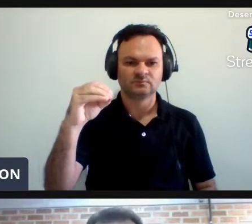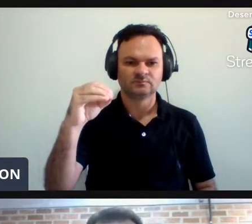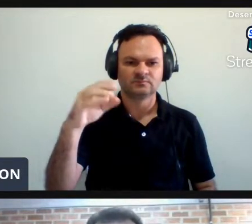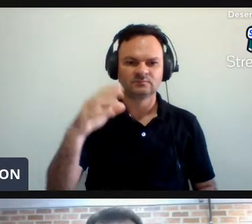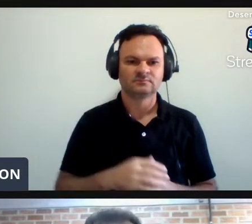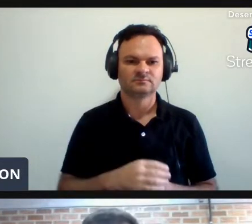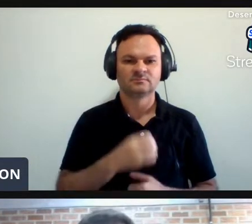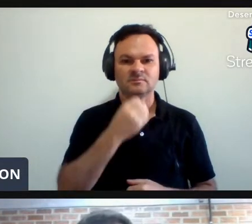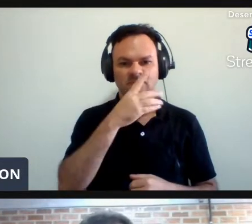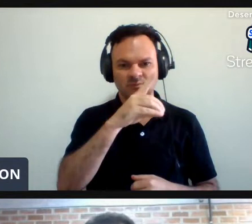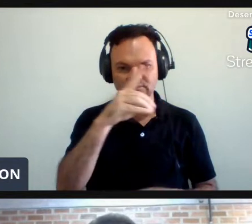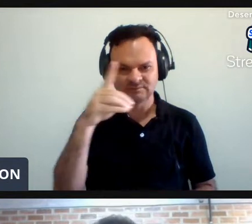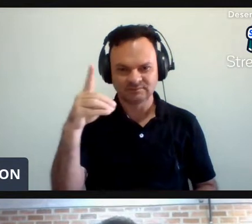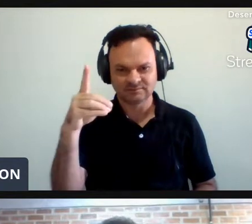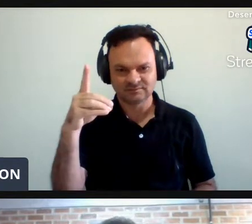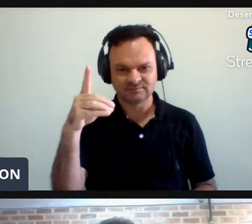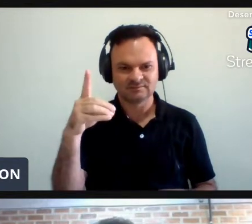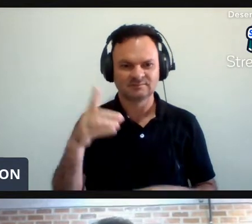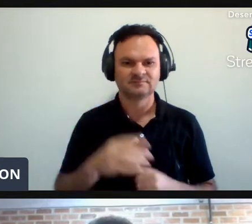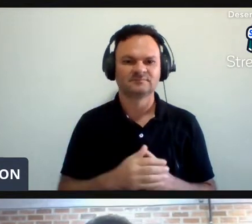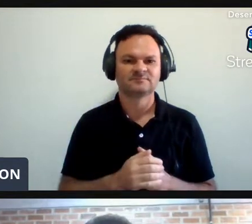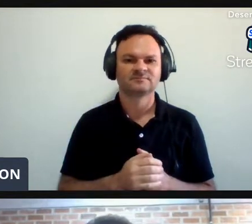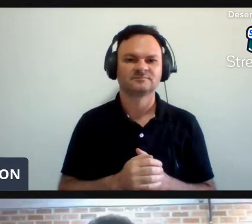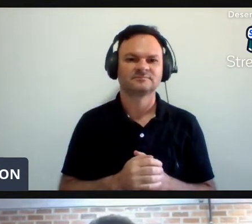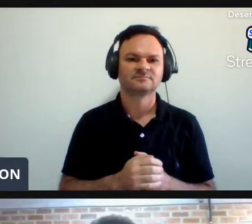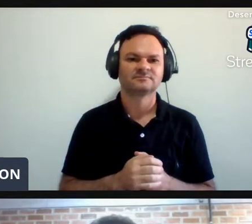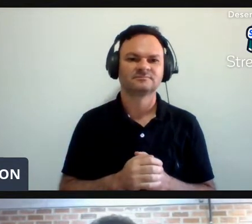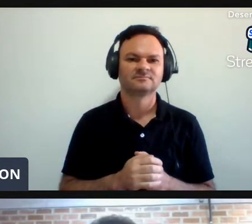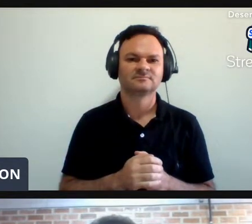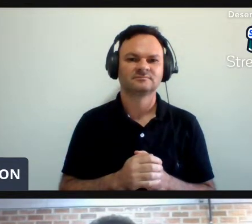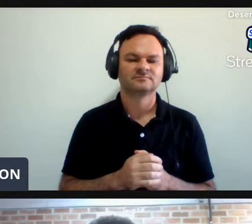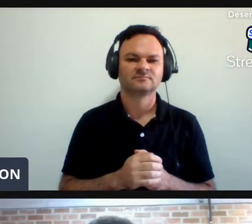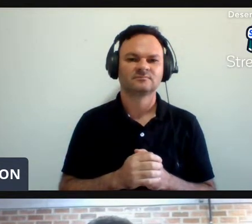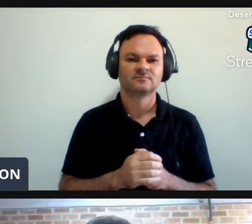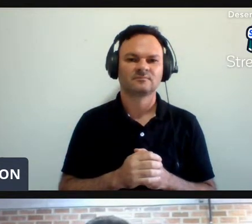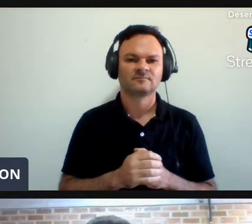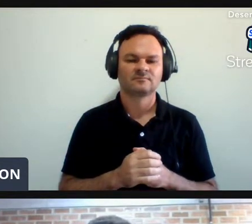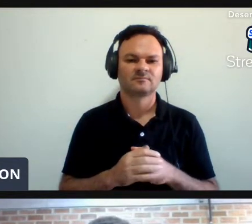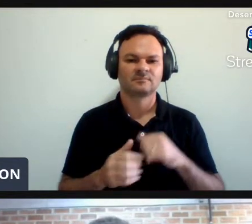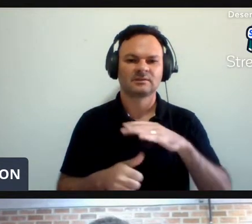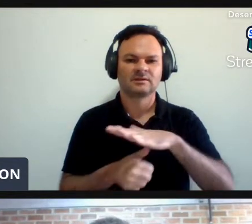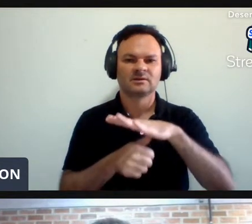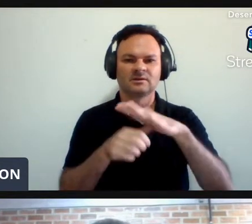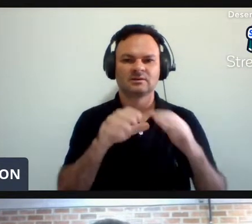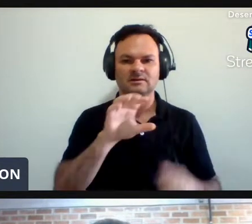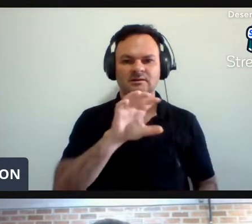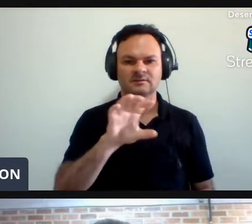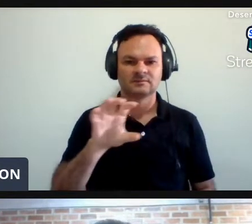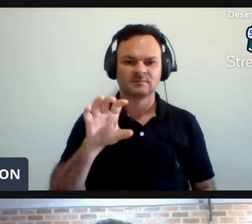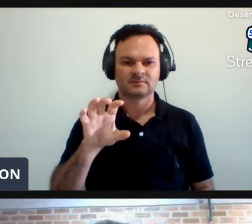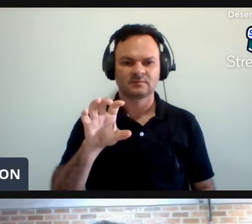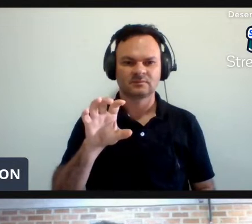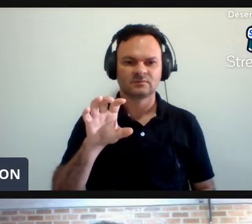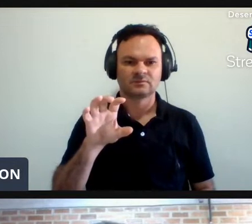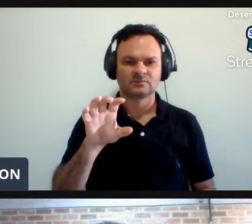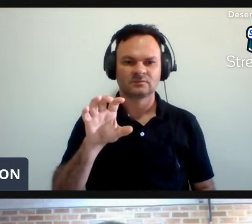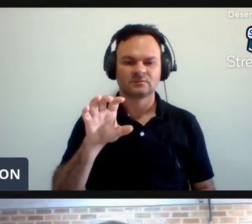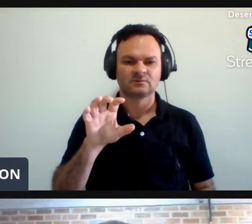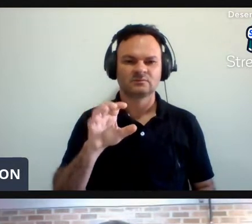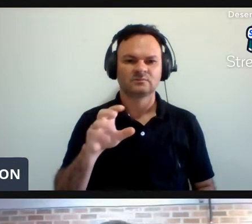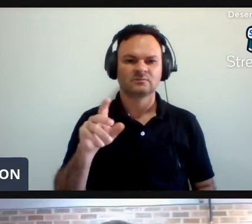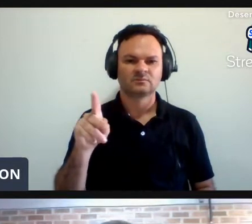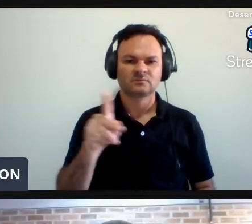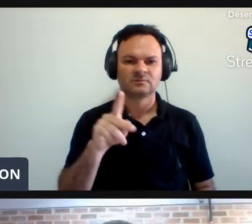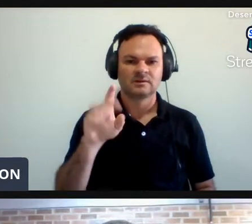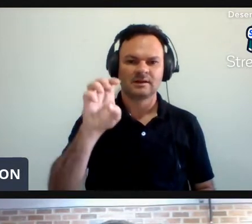Bom dia. A pró-reitora de ensino e graduação, com os encargos, professor